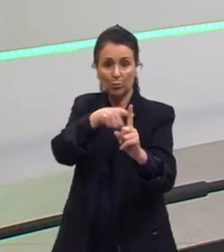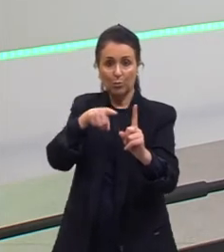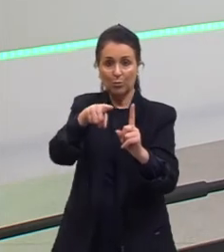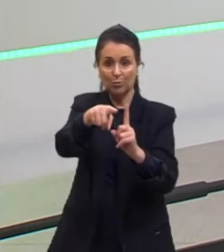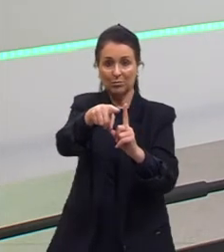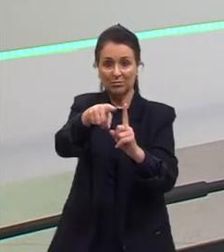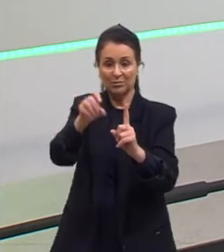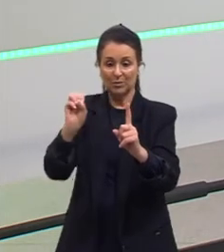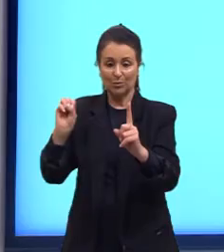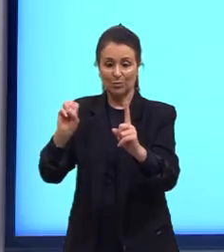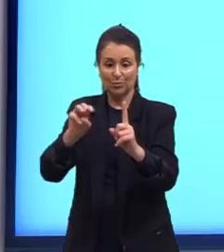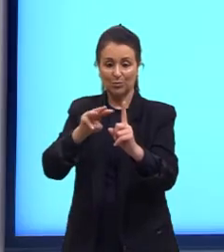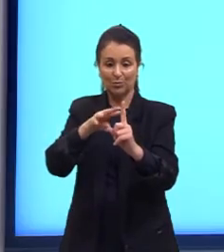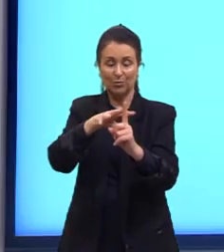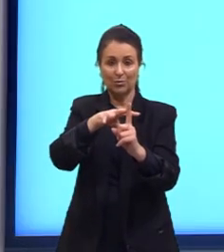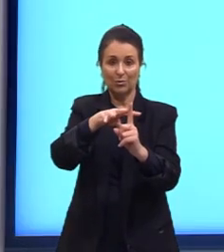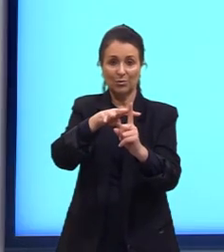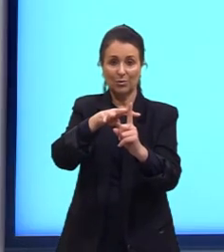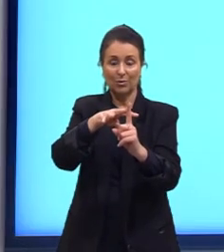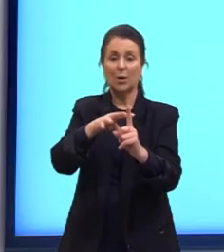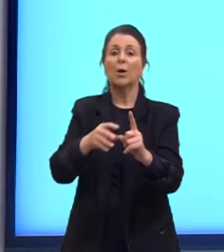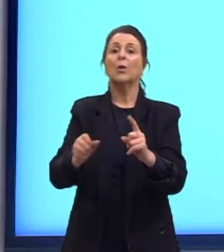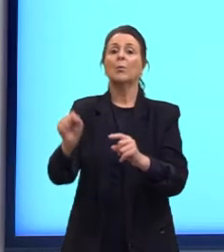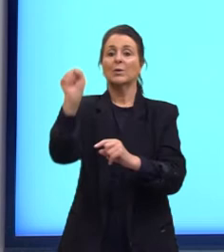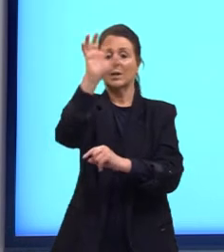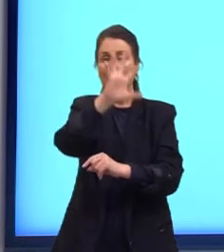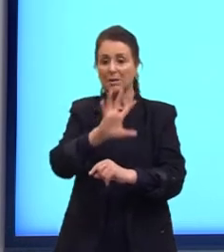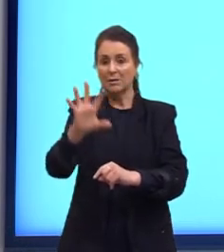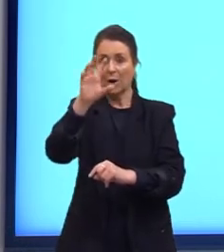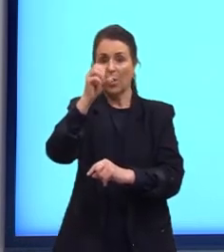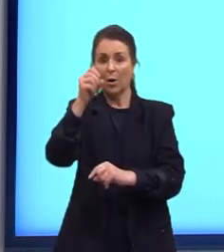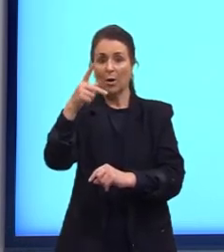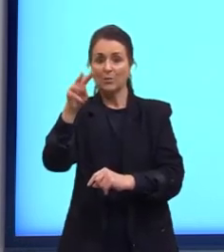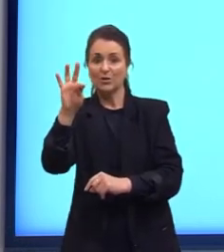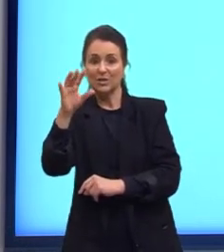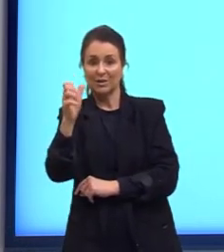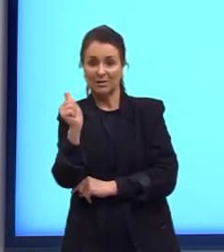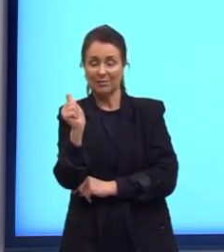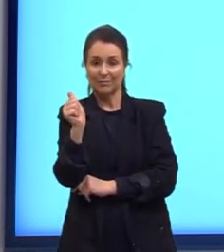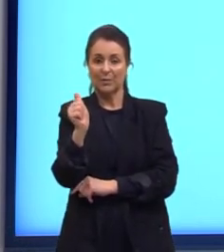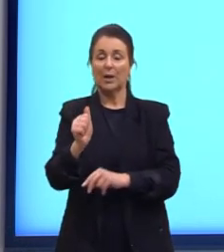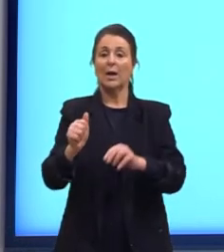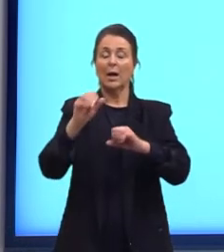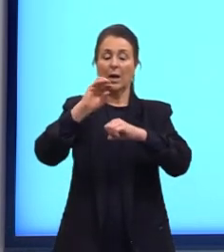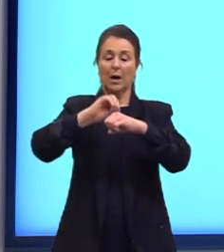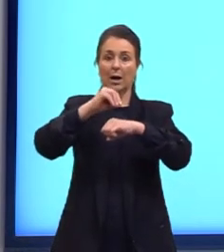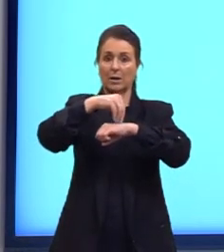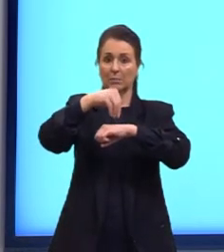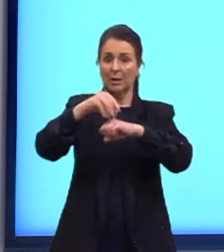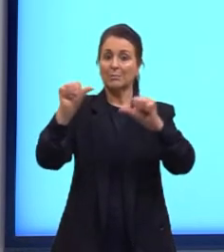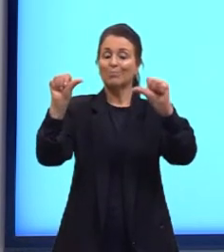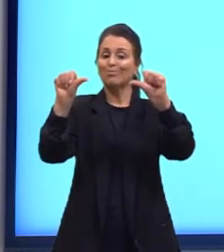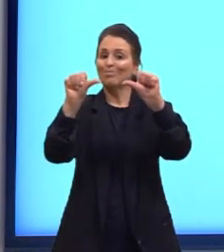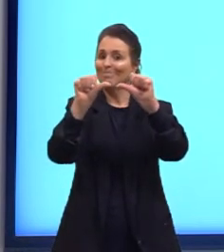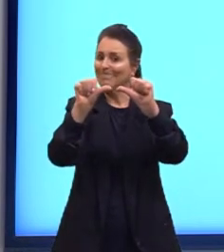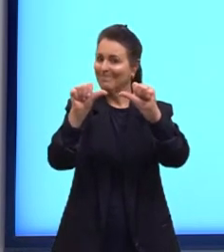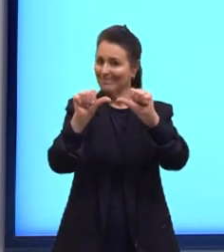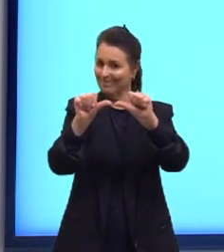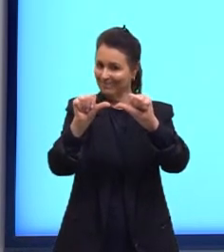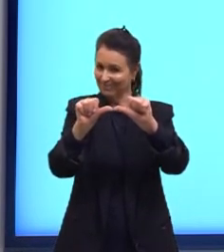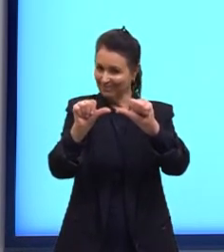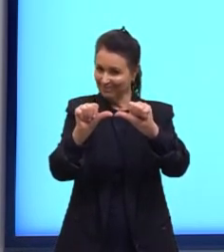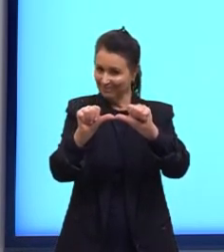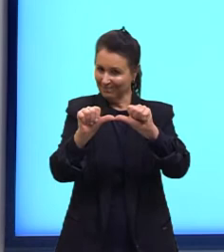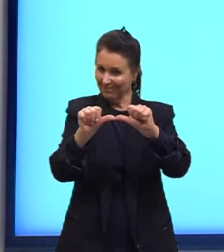Por isso que é isomeria espacial óptica. Essas moléculas que são assimétricas, como nós mostramos